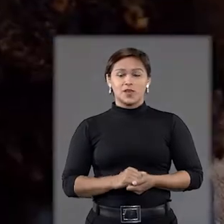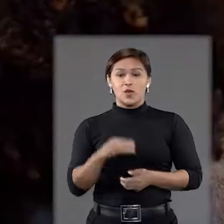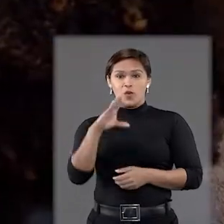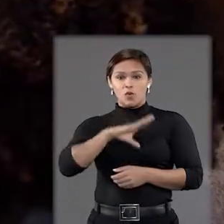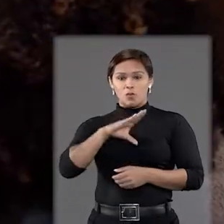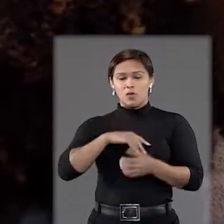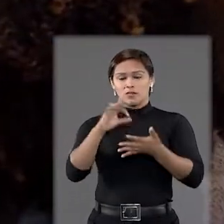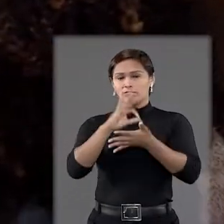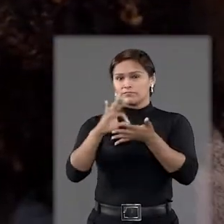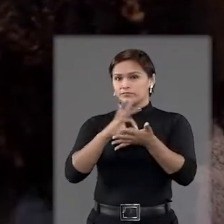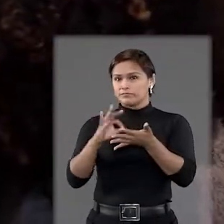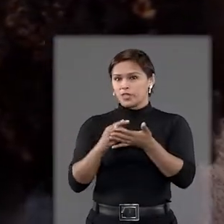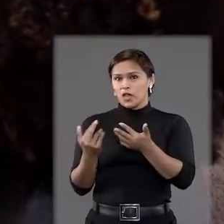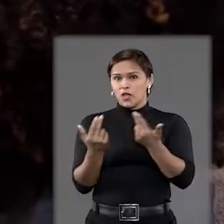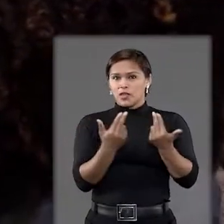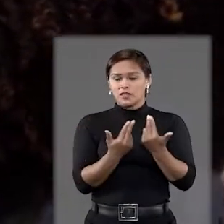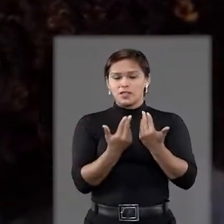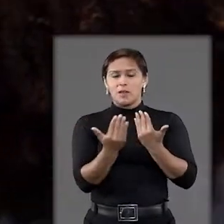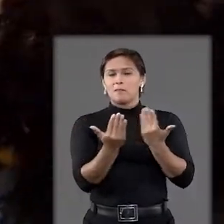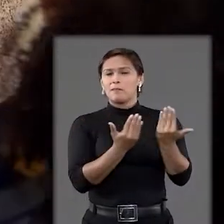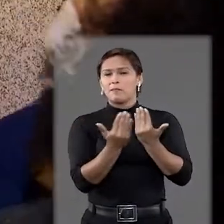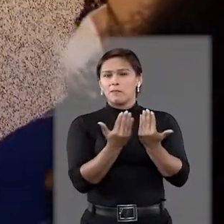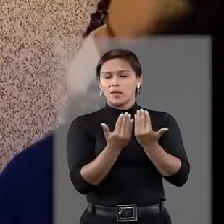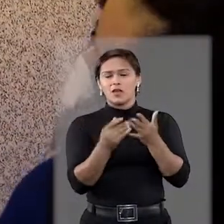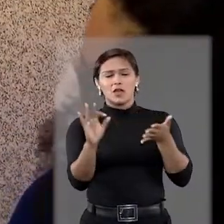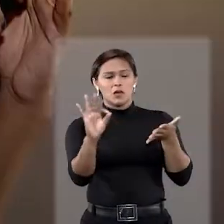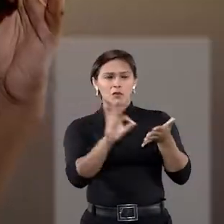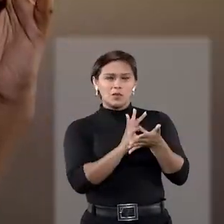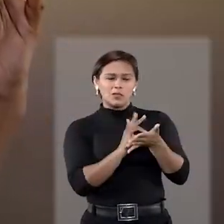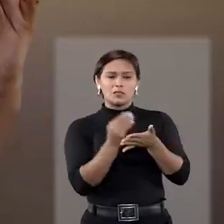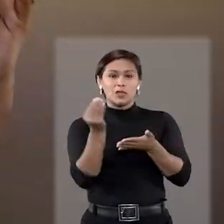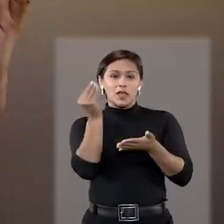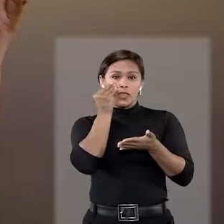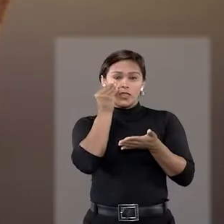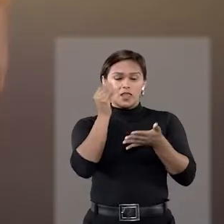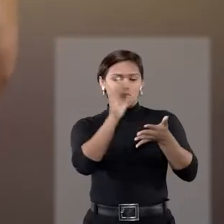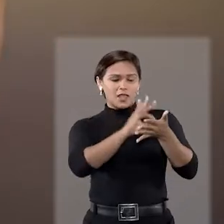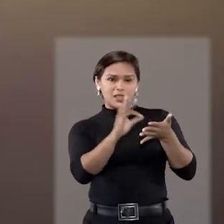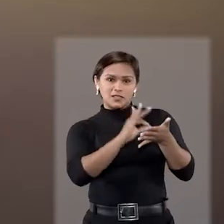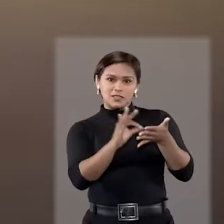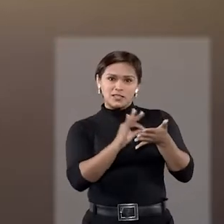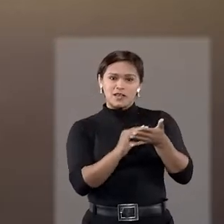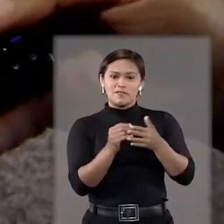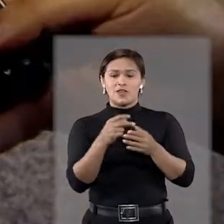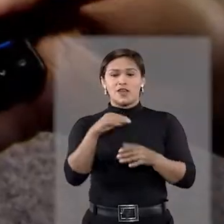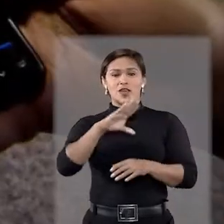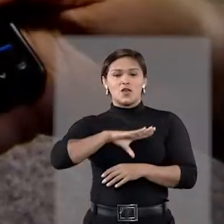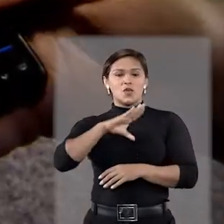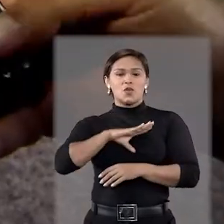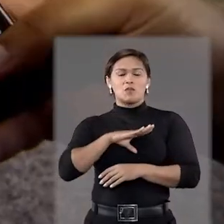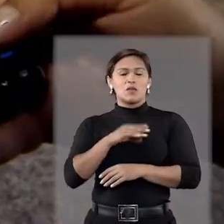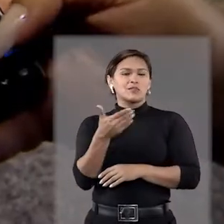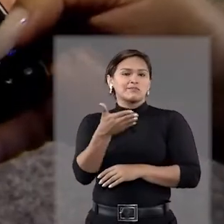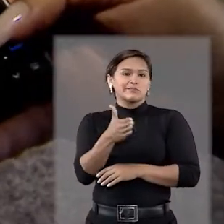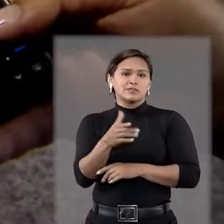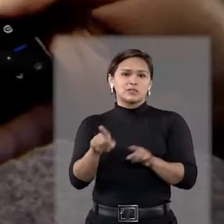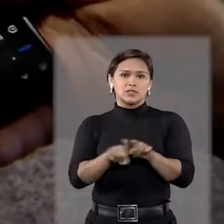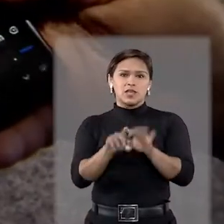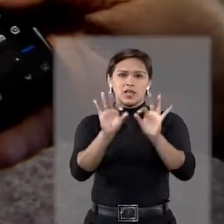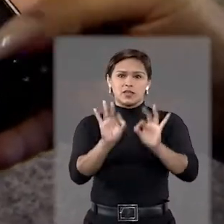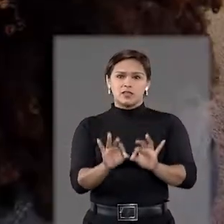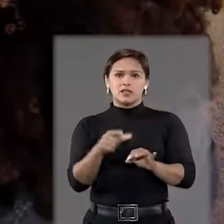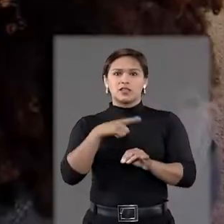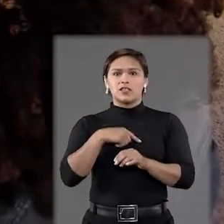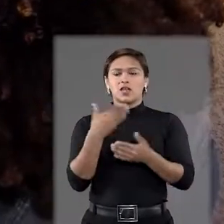O português escrito por ela será semelhante ao de uma pessoa tentando escrever em um idioma que não domina.